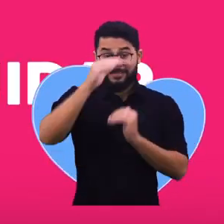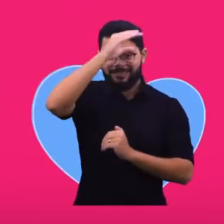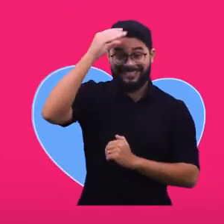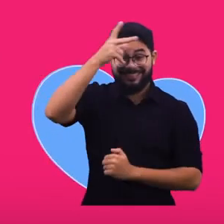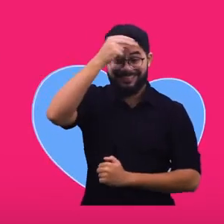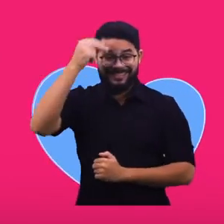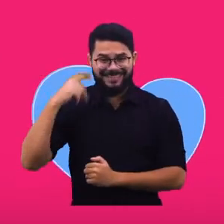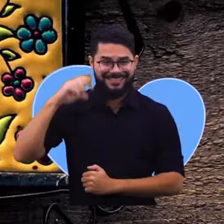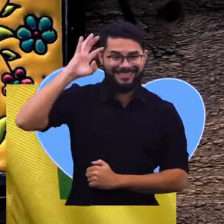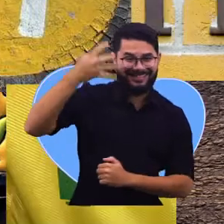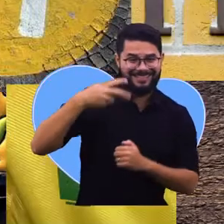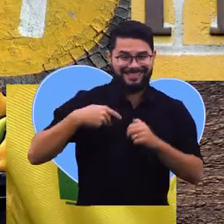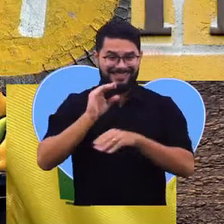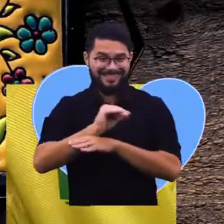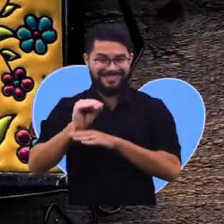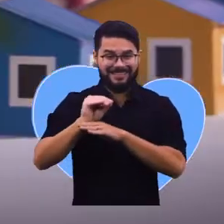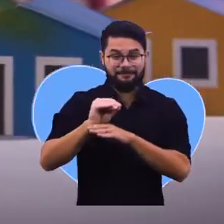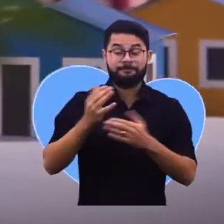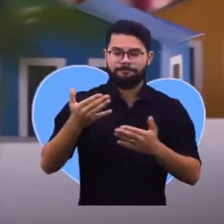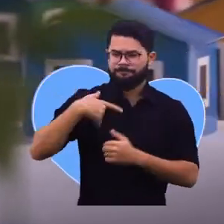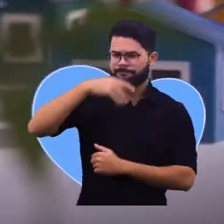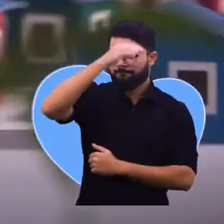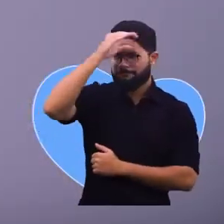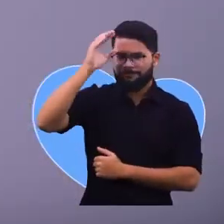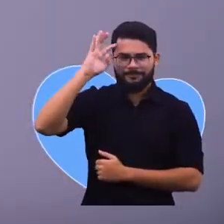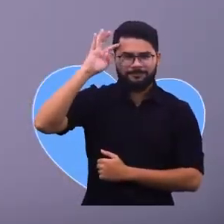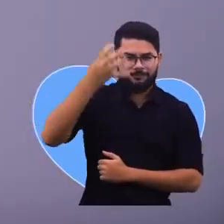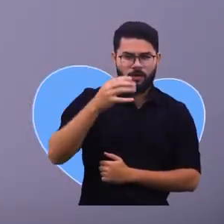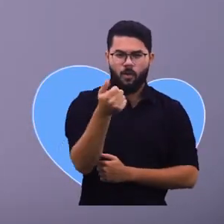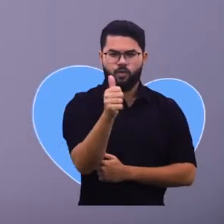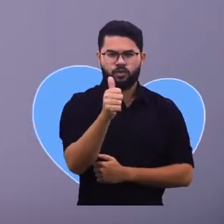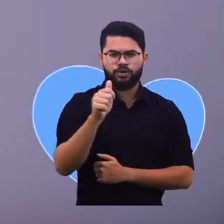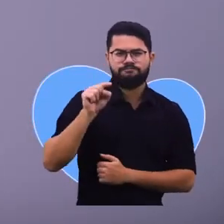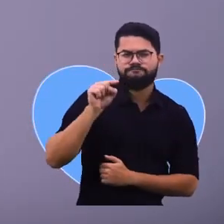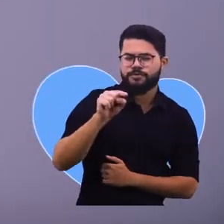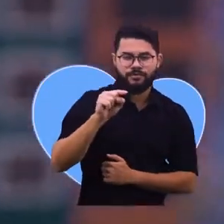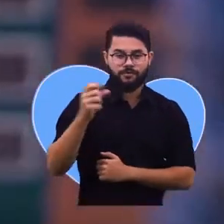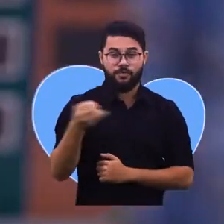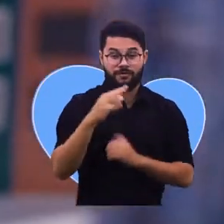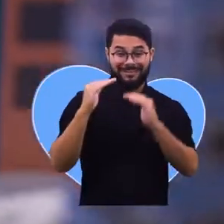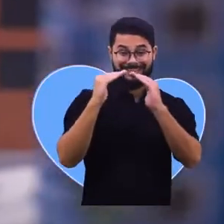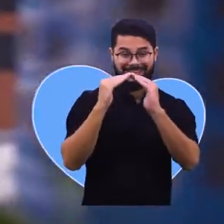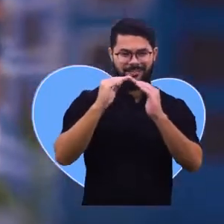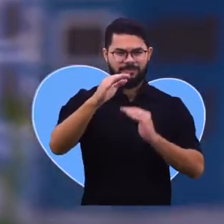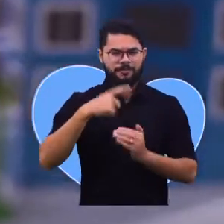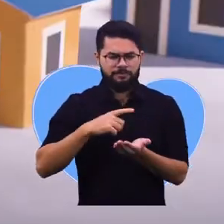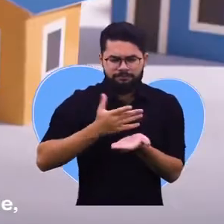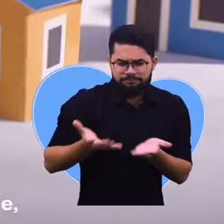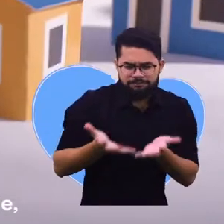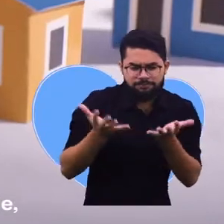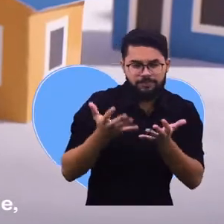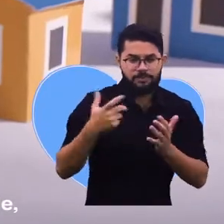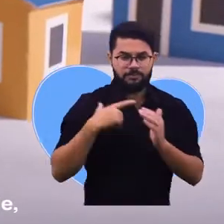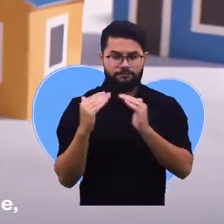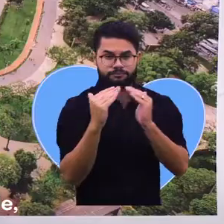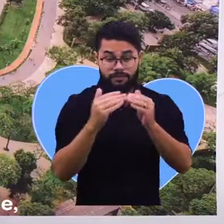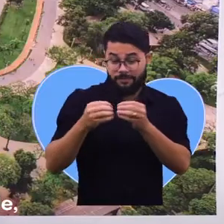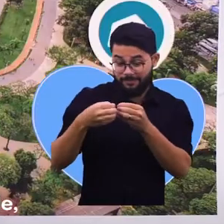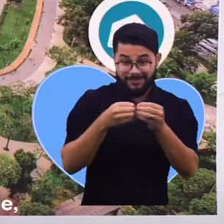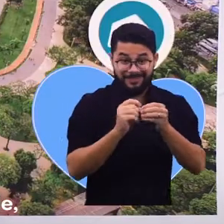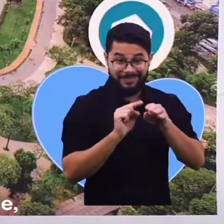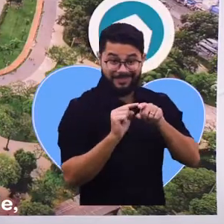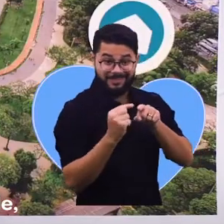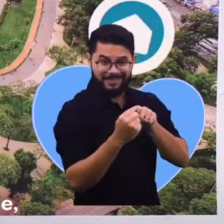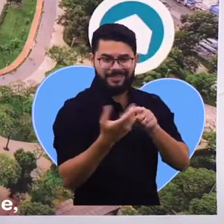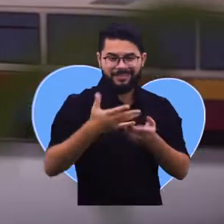prefeito pronto para cuidar. Cícero vai construir 11 mil novas casas. Vai incentivar a habitação nos bairros próximos da